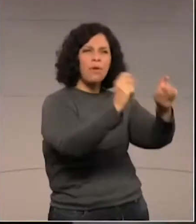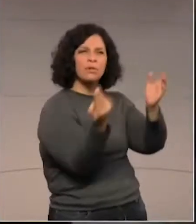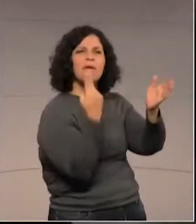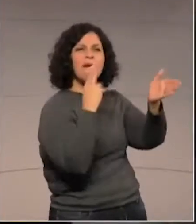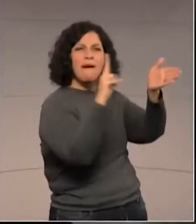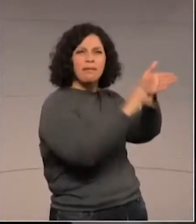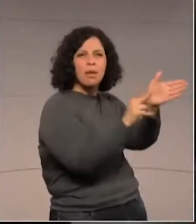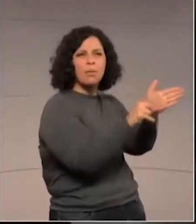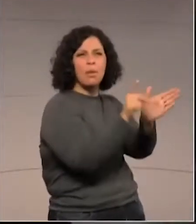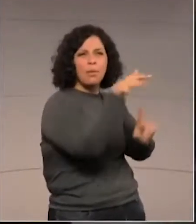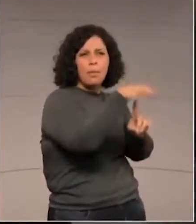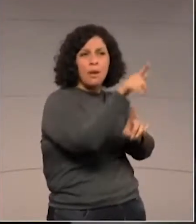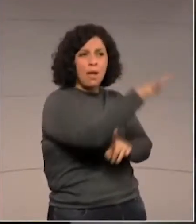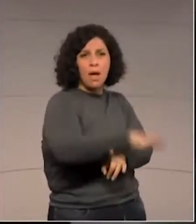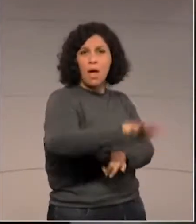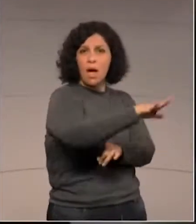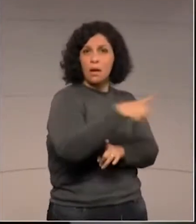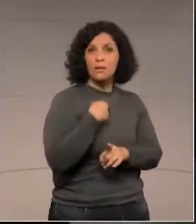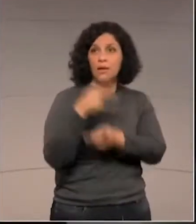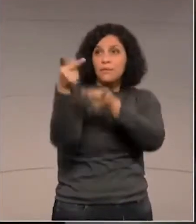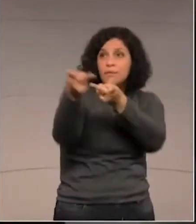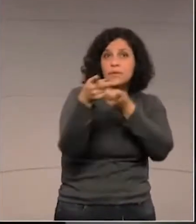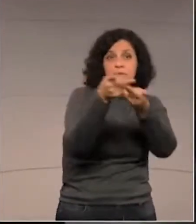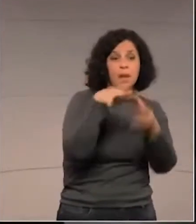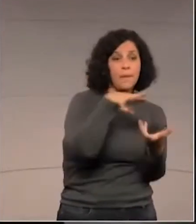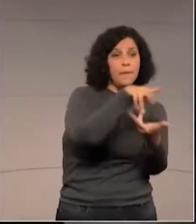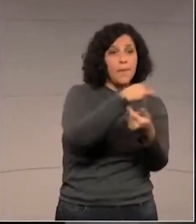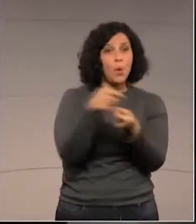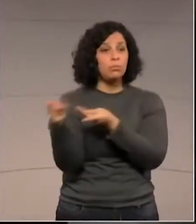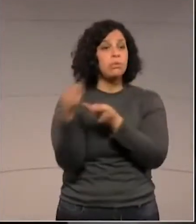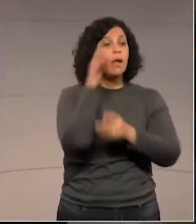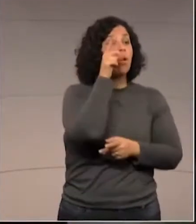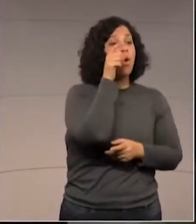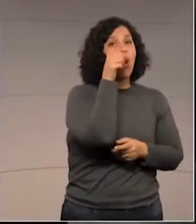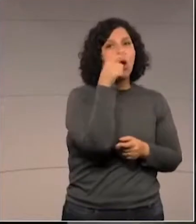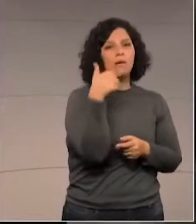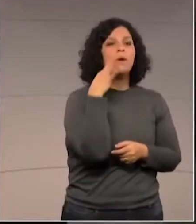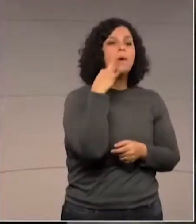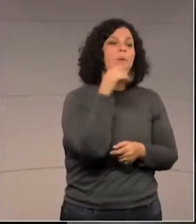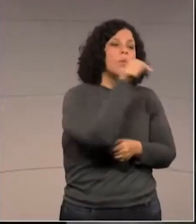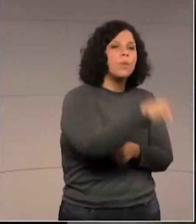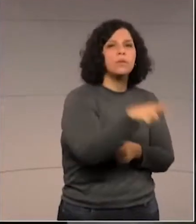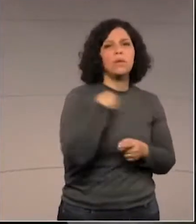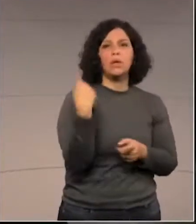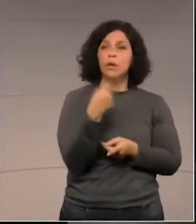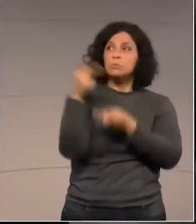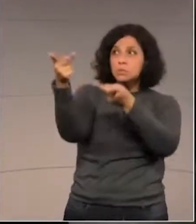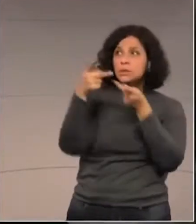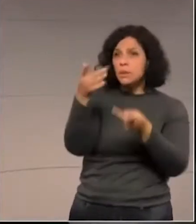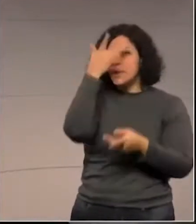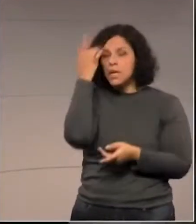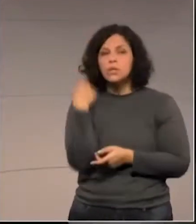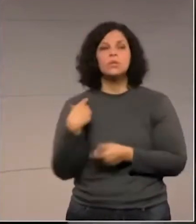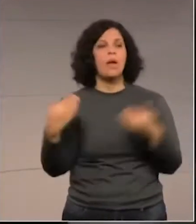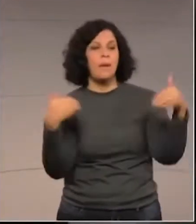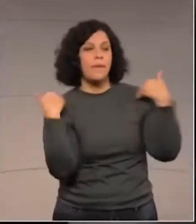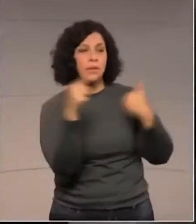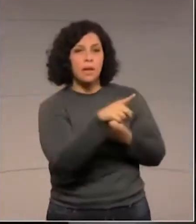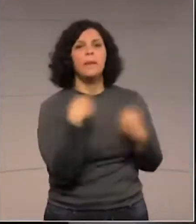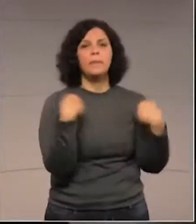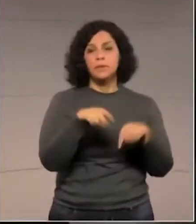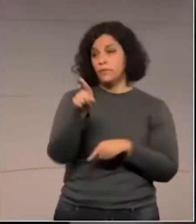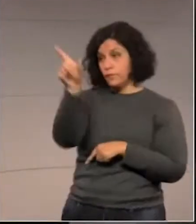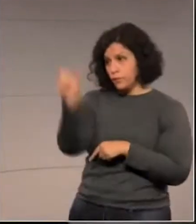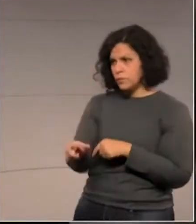uma estação, digamos assim, que recebe pessoas do mundo inteiro. E nós precisamos realmente atrair turistas. Então, V. Exª está de